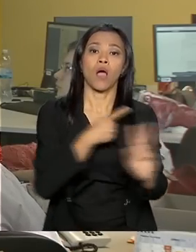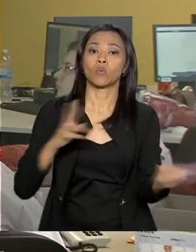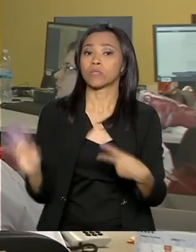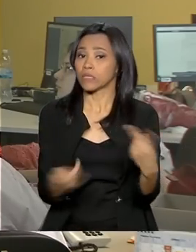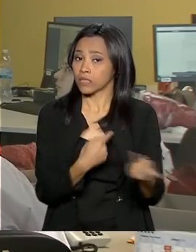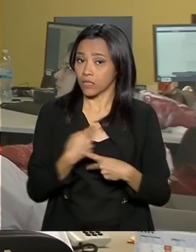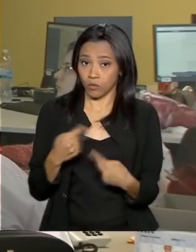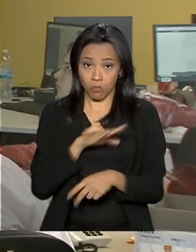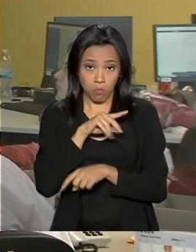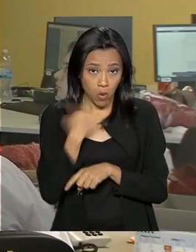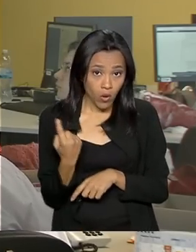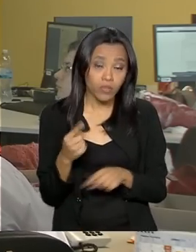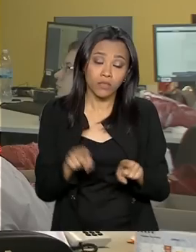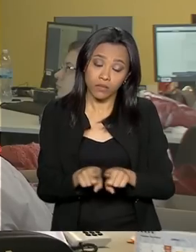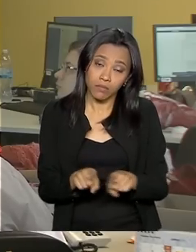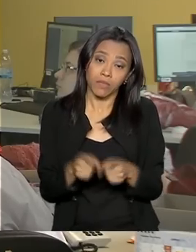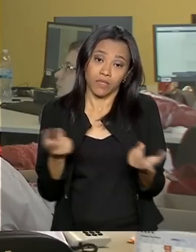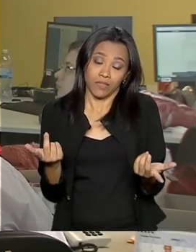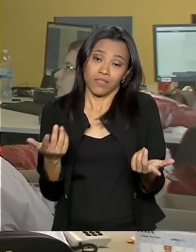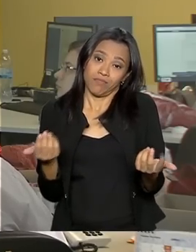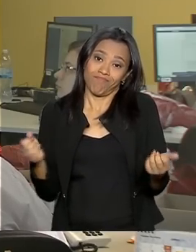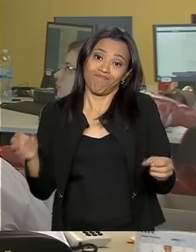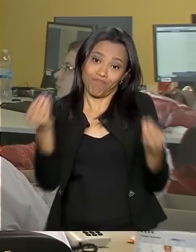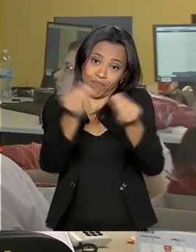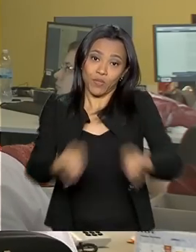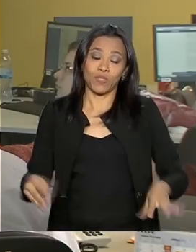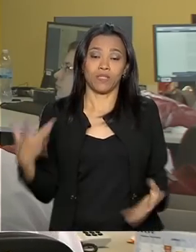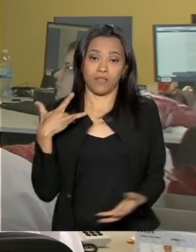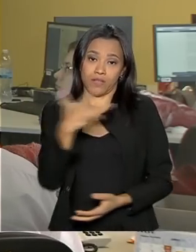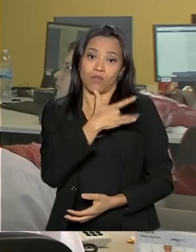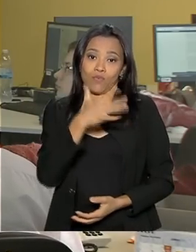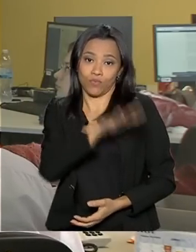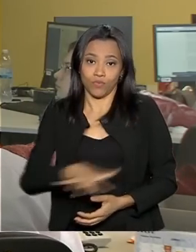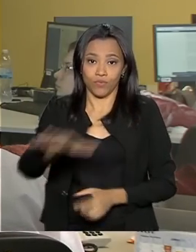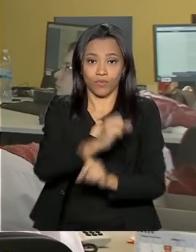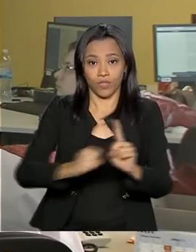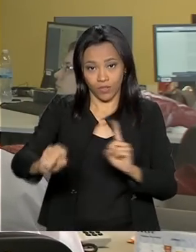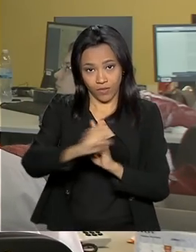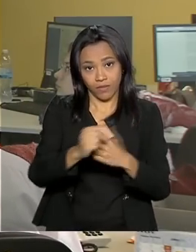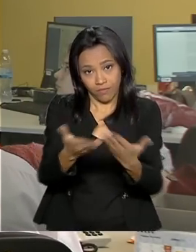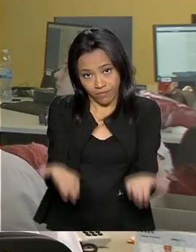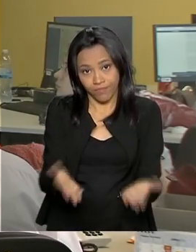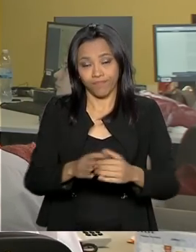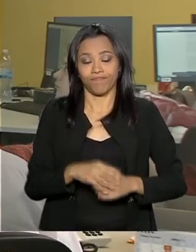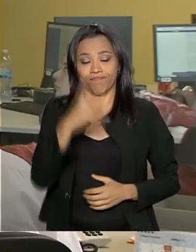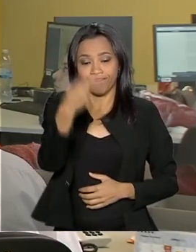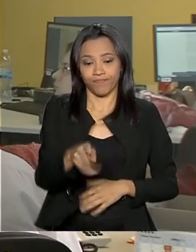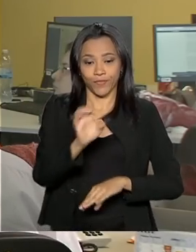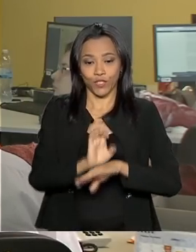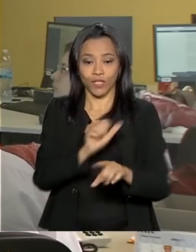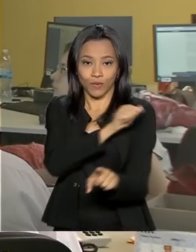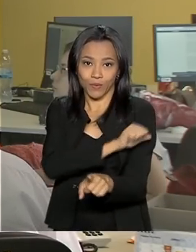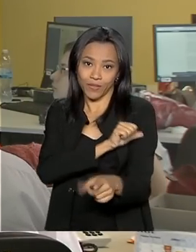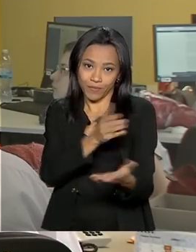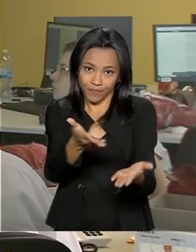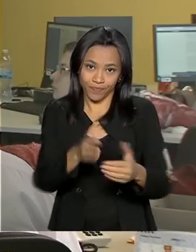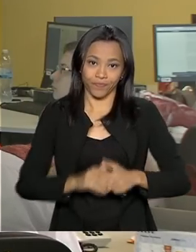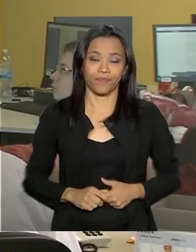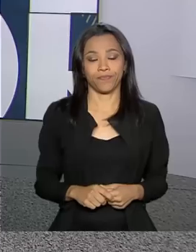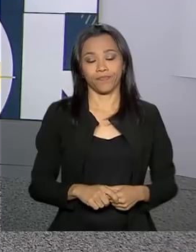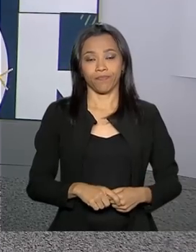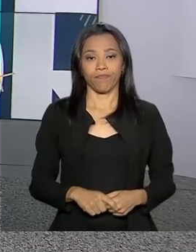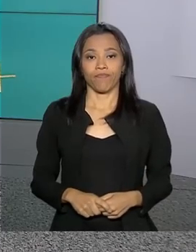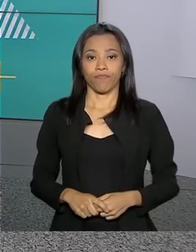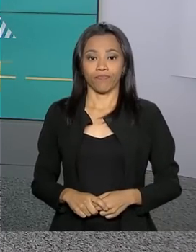transmissíveis e prejudicando a qualidade de vida para toda a população. Do Rio de Janeiro, Marcelo Castilho, para o Governo Agora.